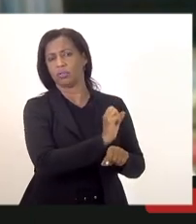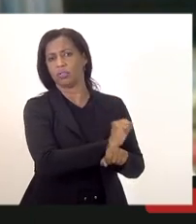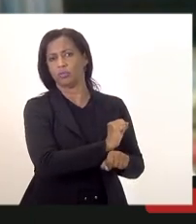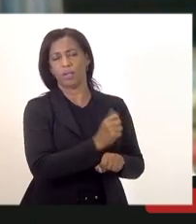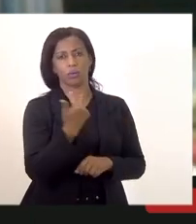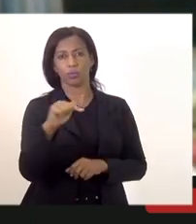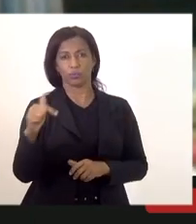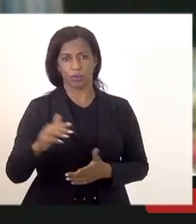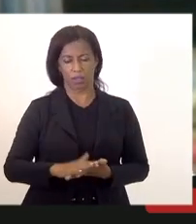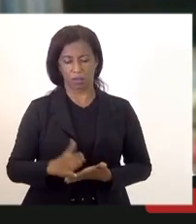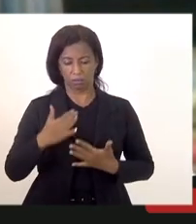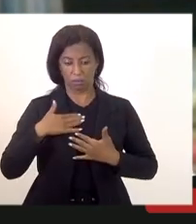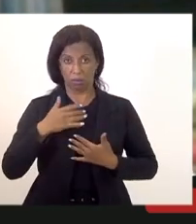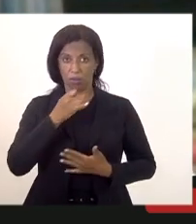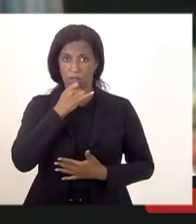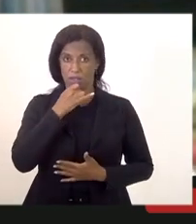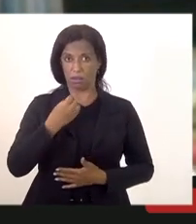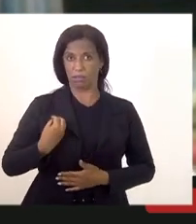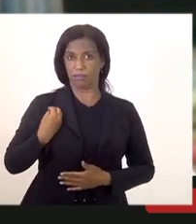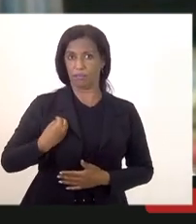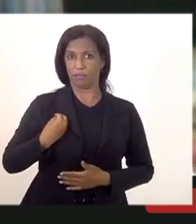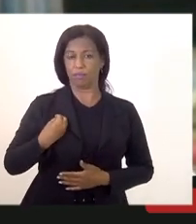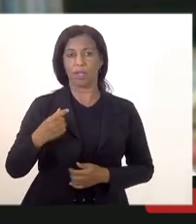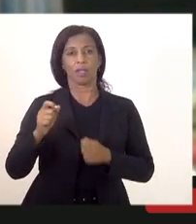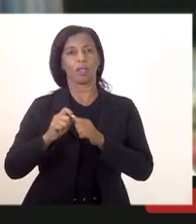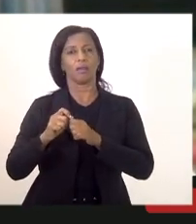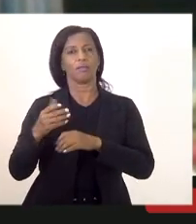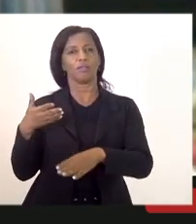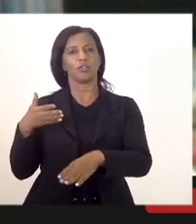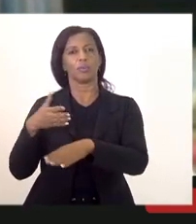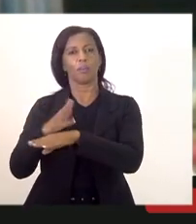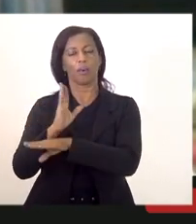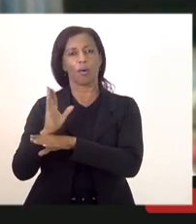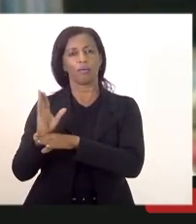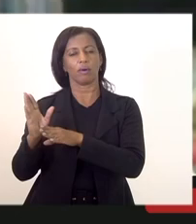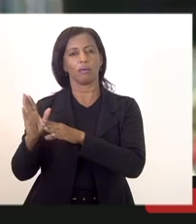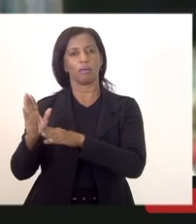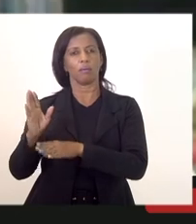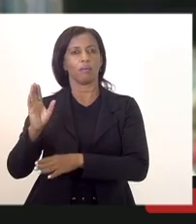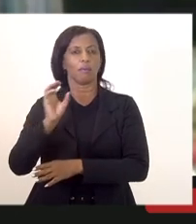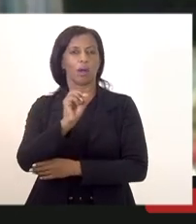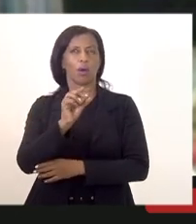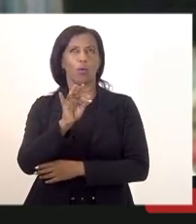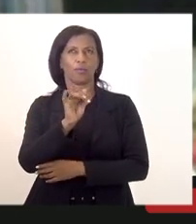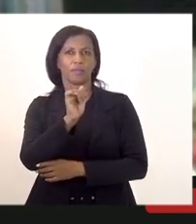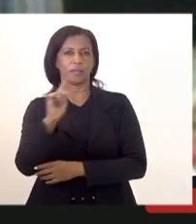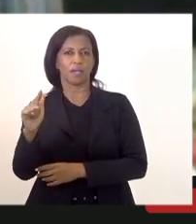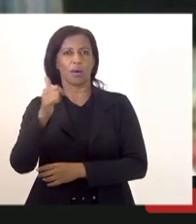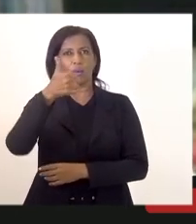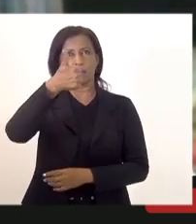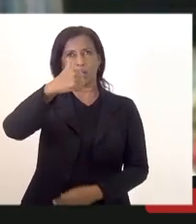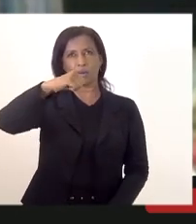dar o meu exemplo pessoal eu fiz a prova para o curso de formação de oficiais em 1997